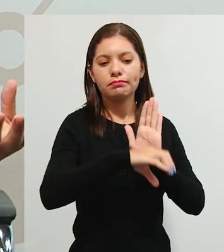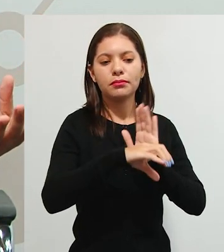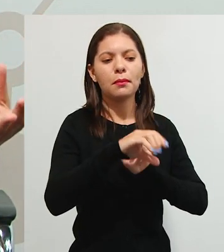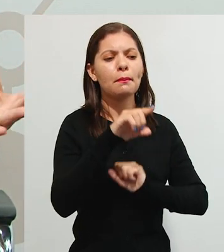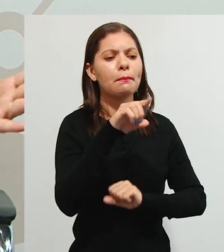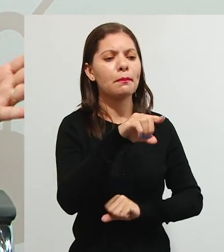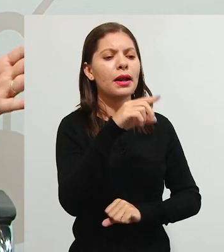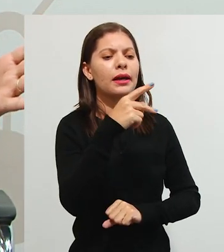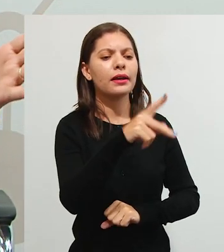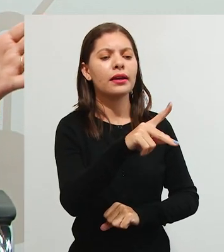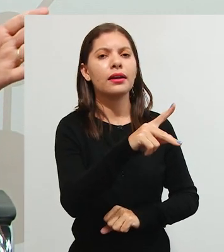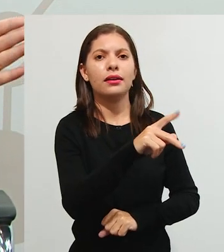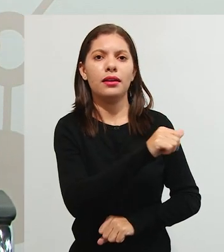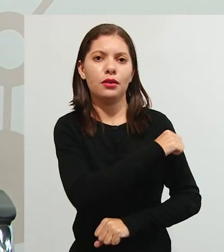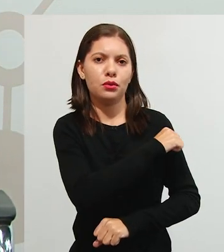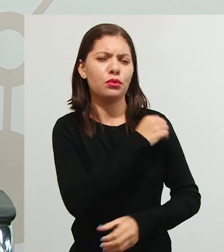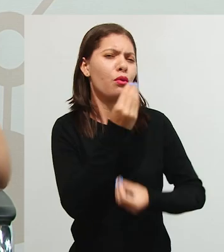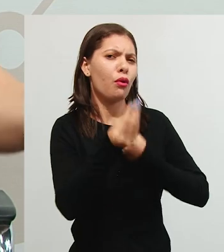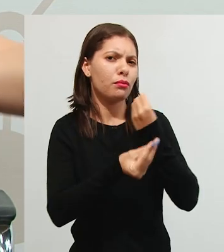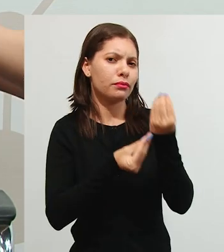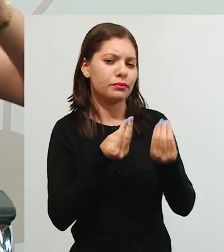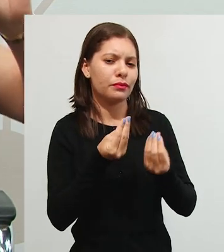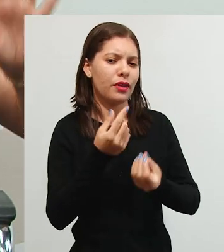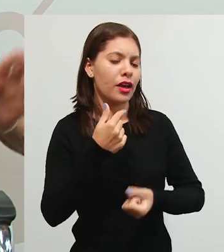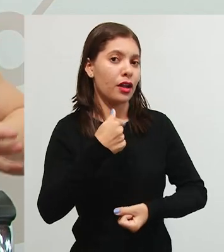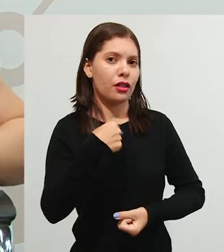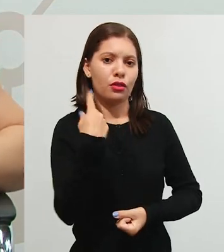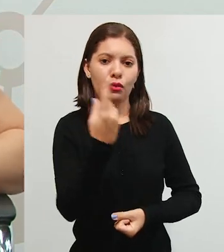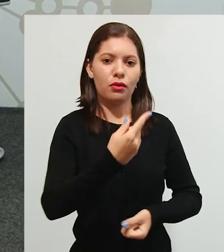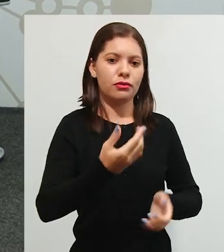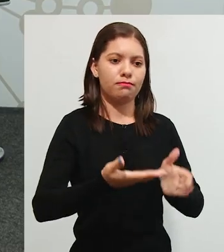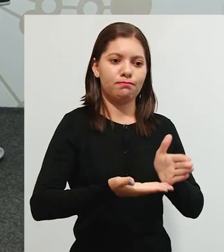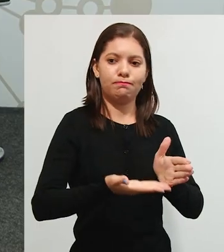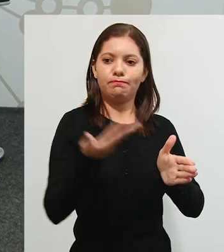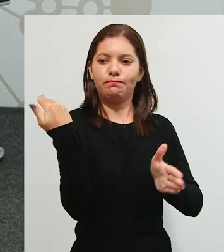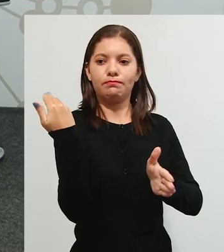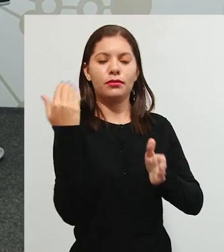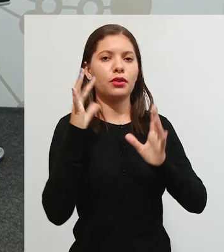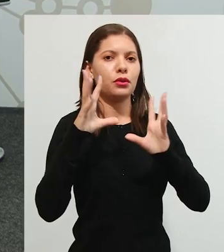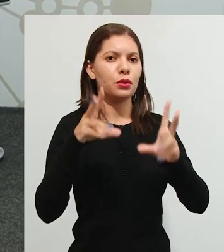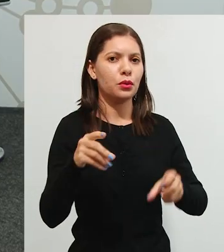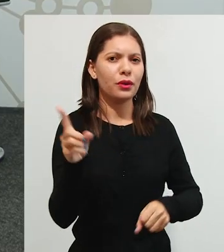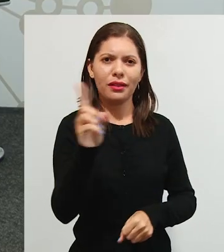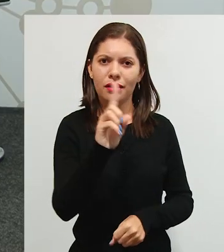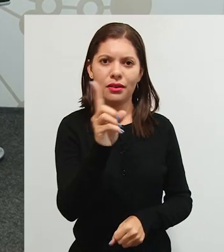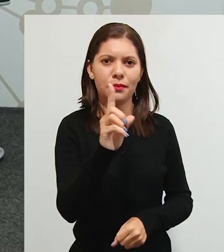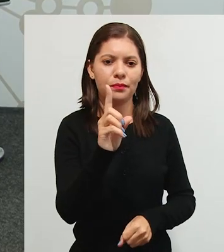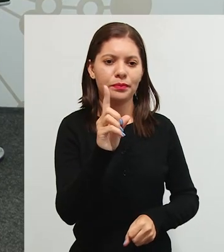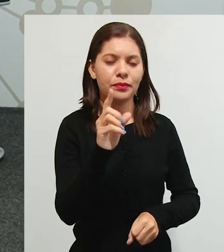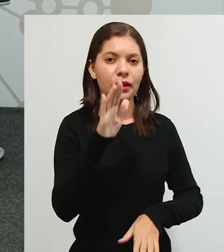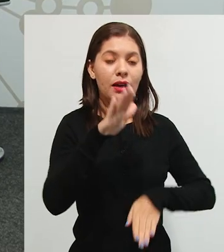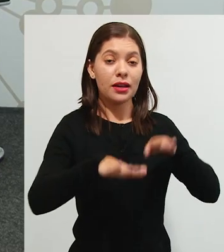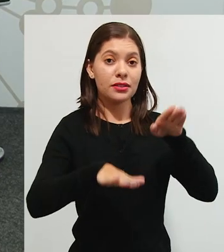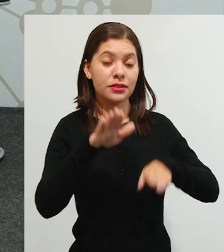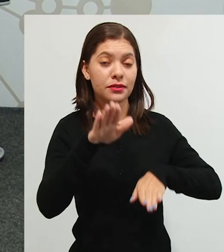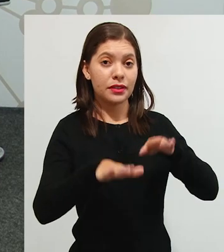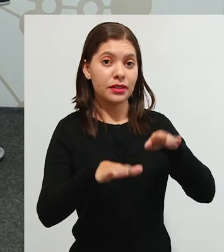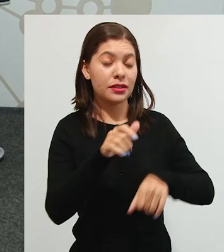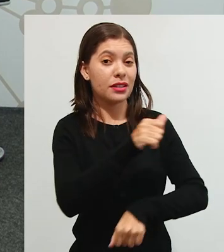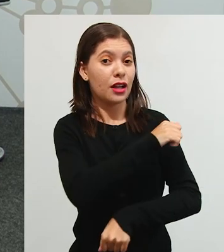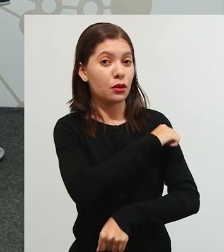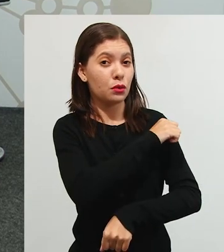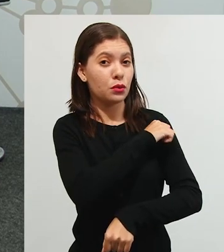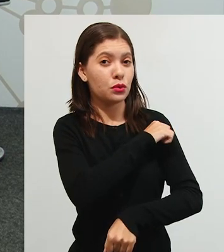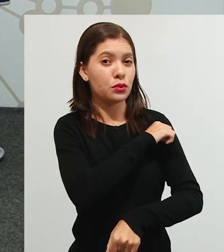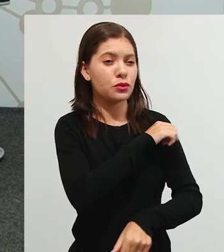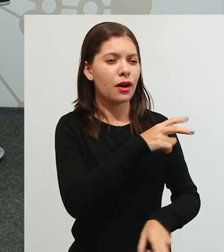né então assim não é que nós descartamos tudo né professora que as vezes quando a gente é aluno e a gente se depara com